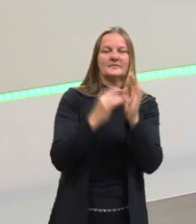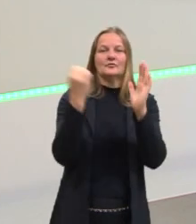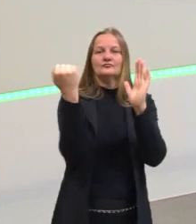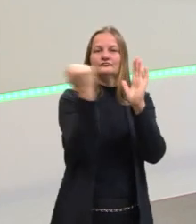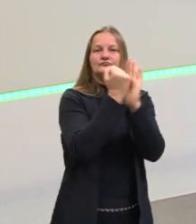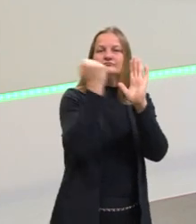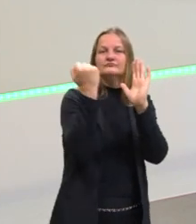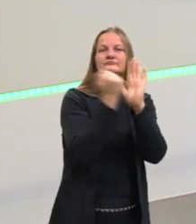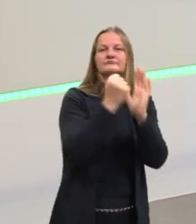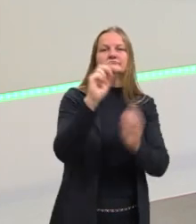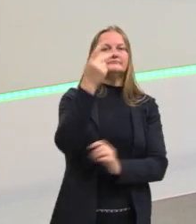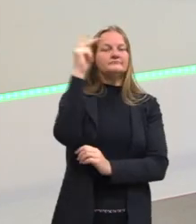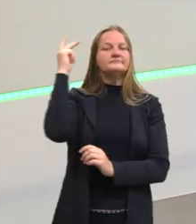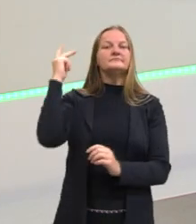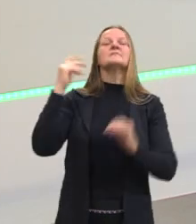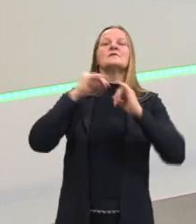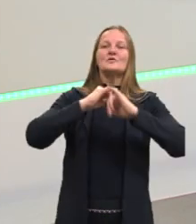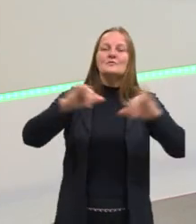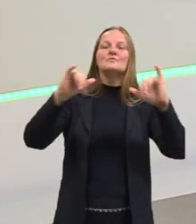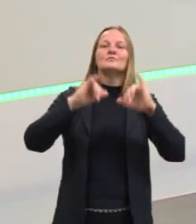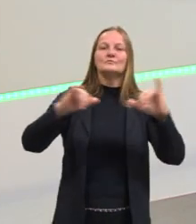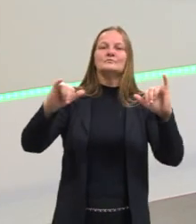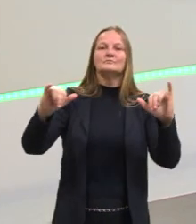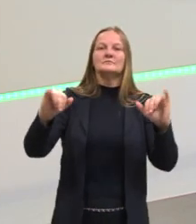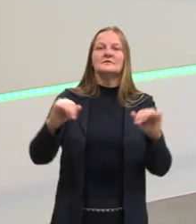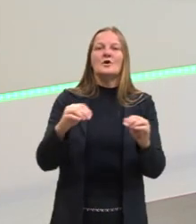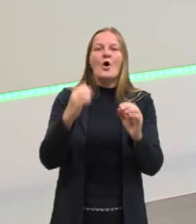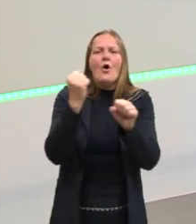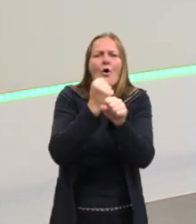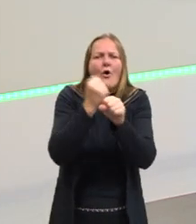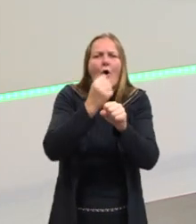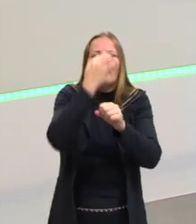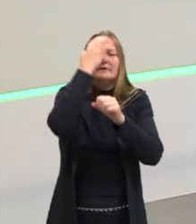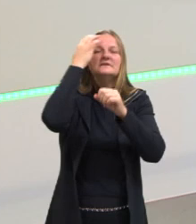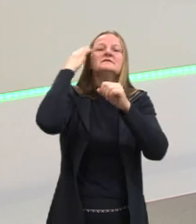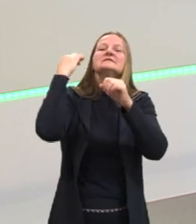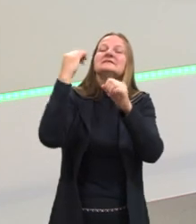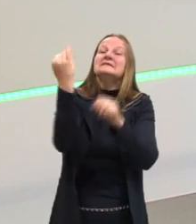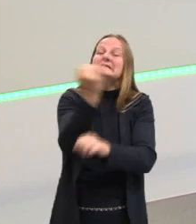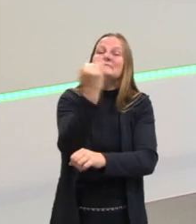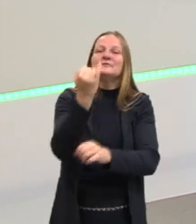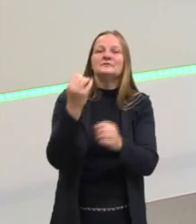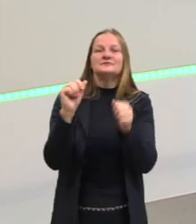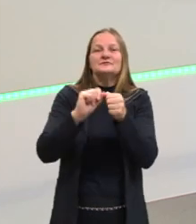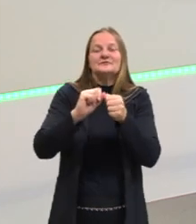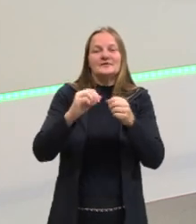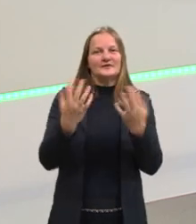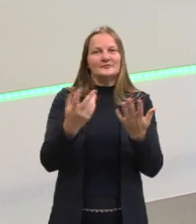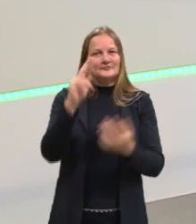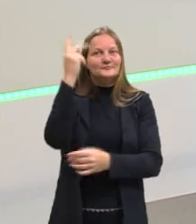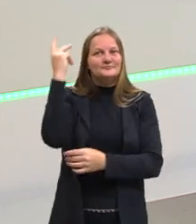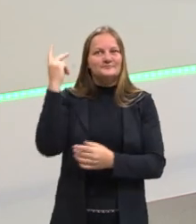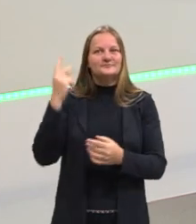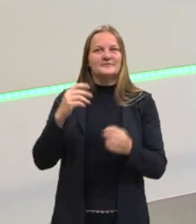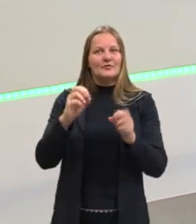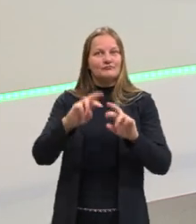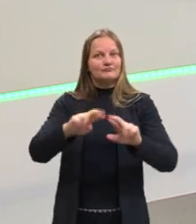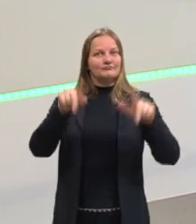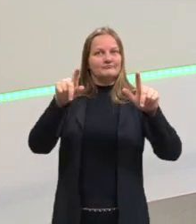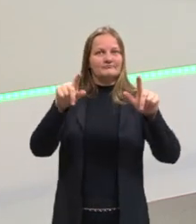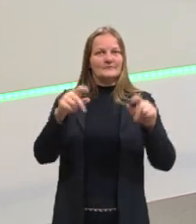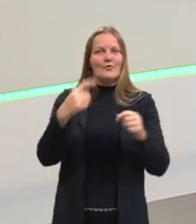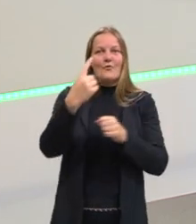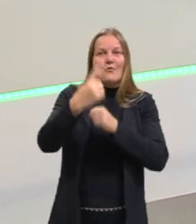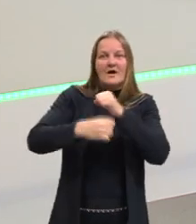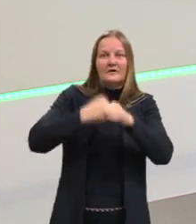históricas e as publicações de obras importantes que fizeram essa diferença de um